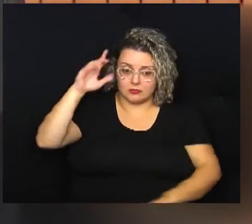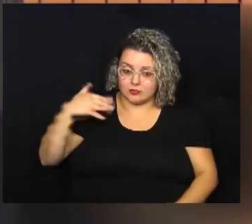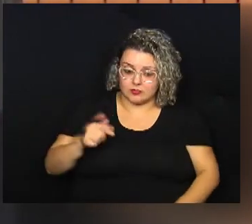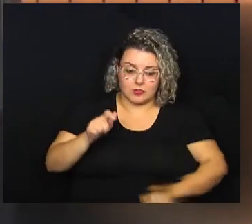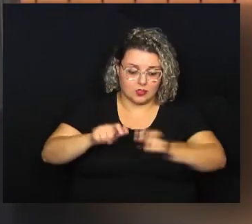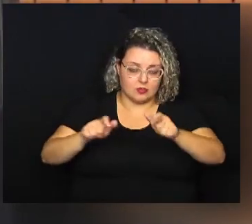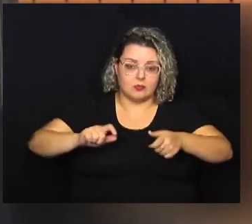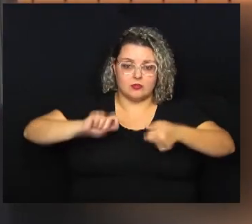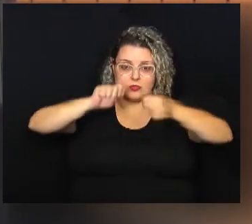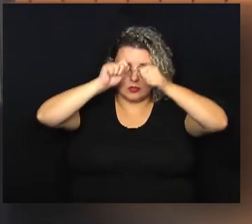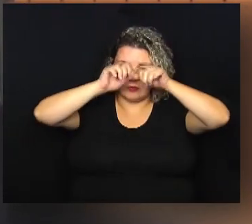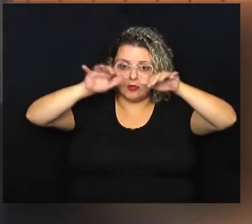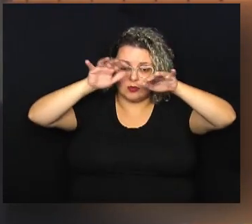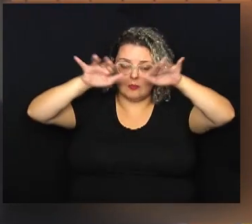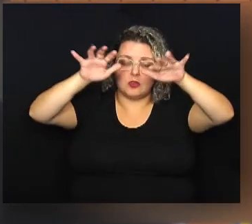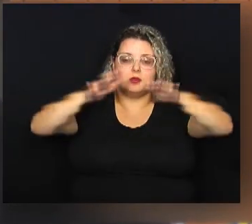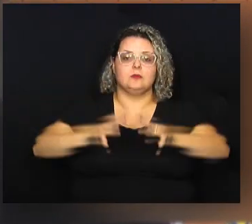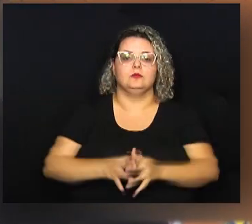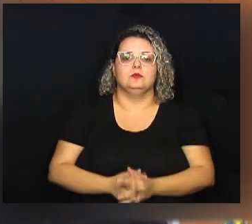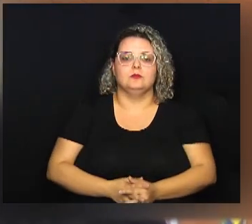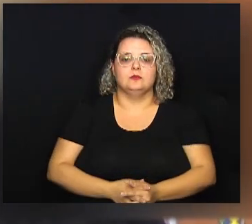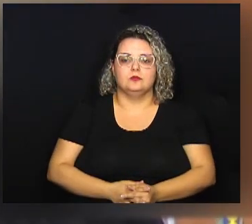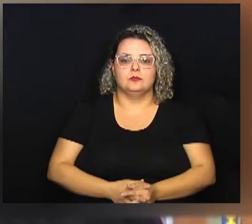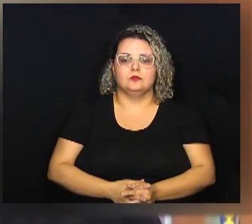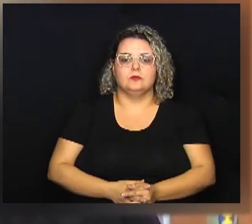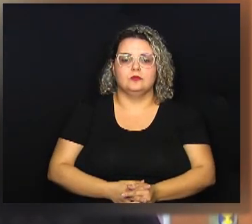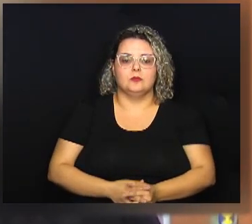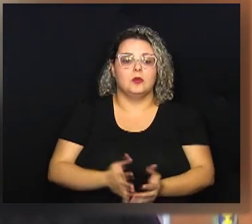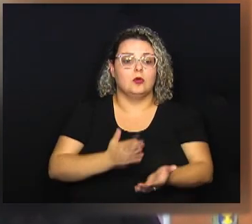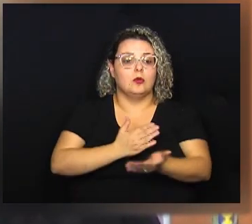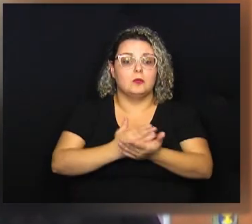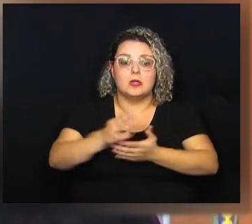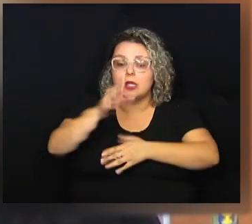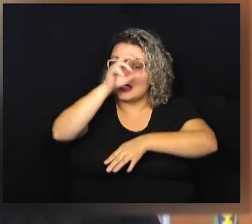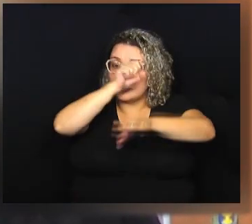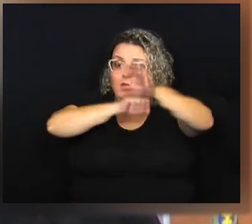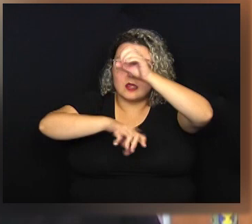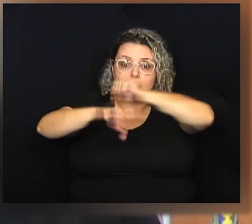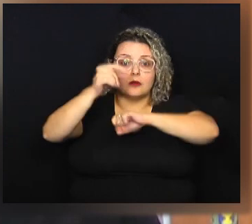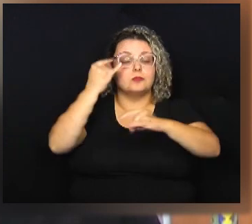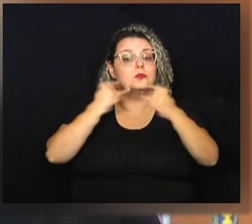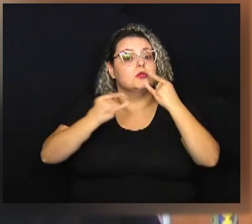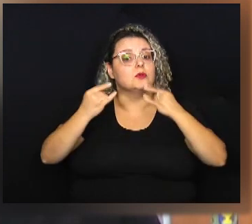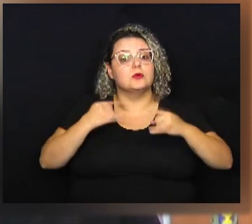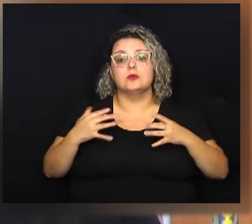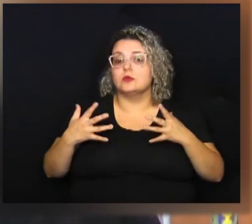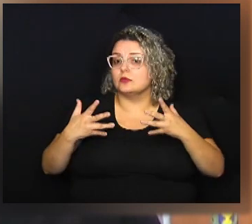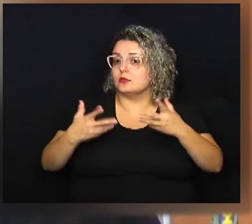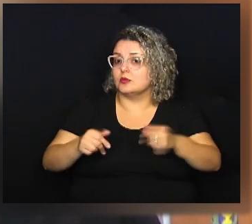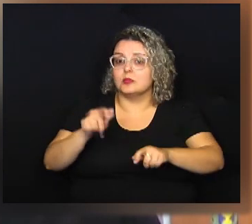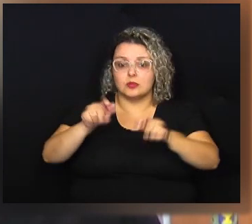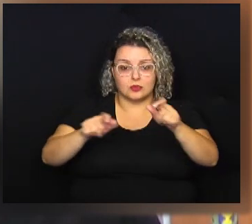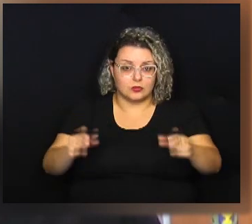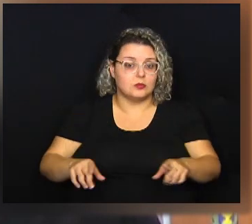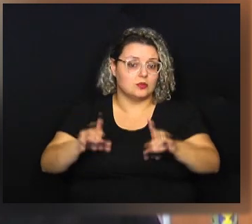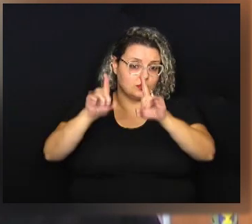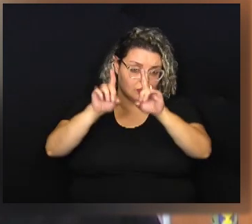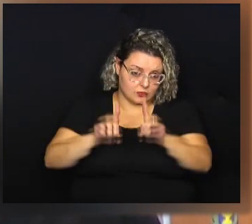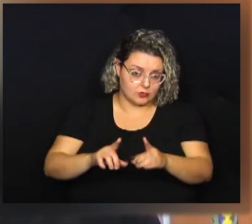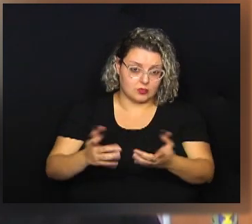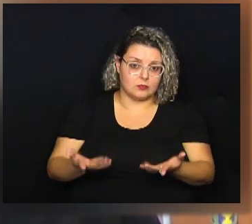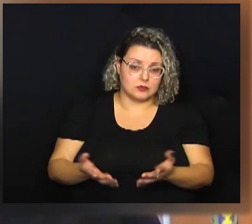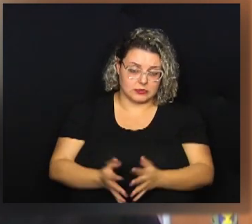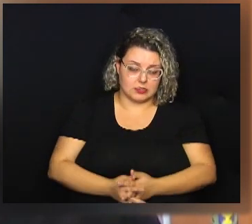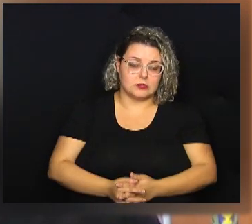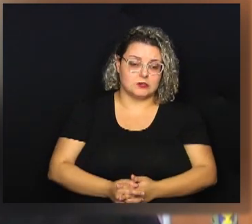com as pessoas com o transtorno do espectro autista. Comecei a aprender muito e me interessar por todas as